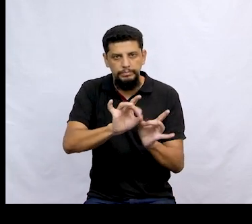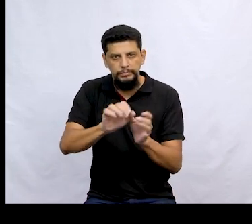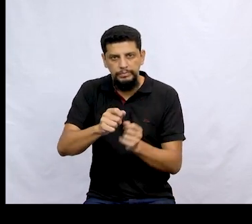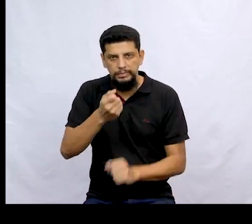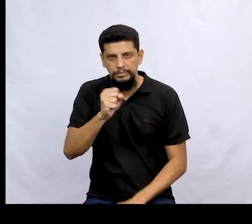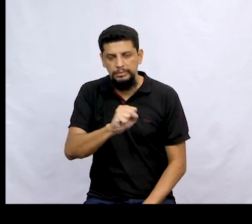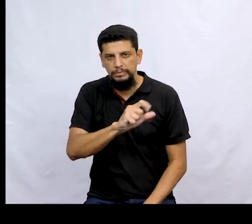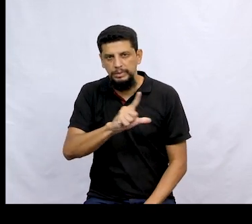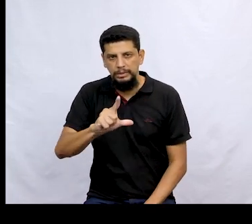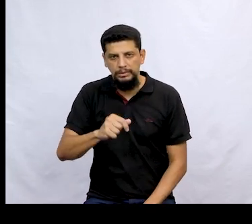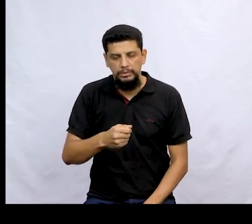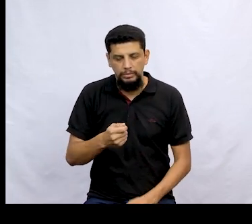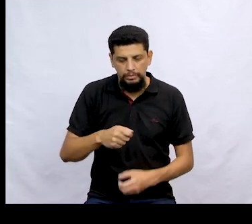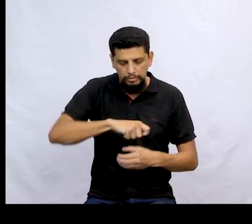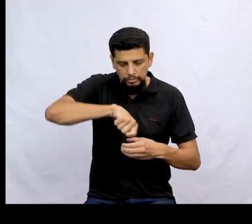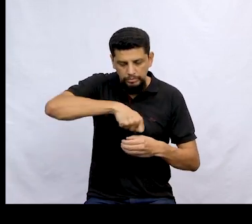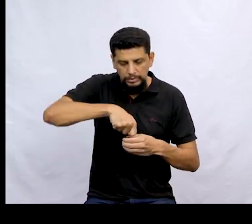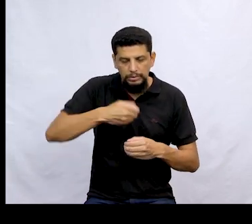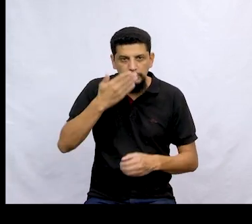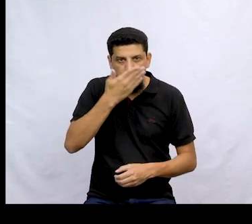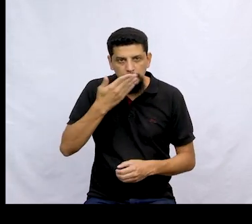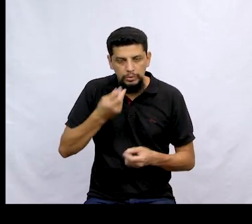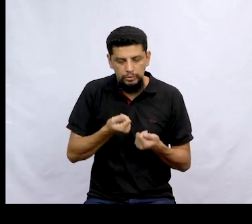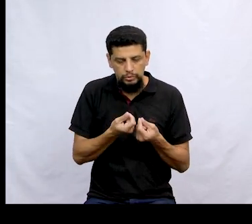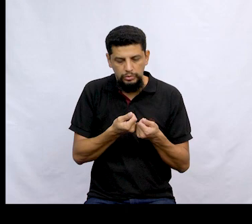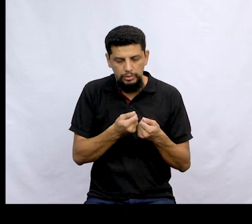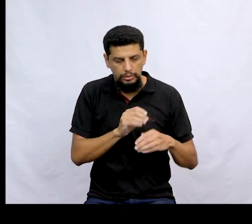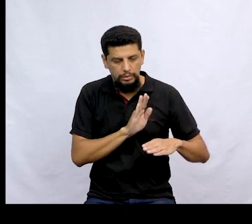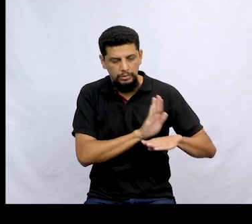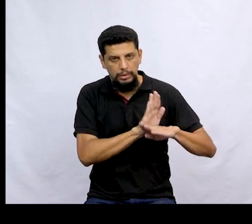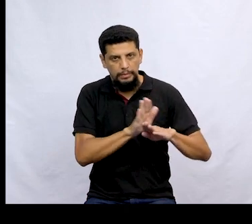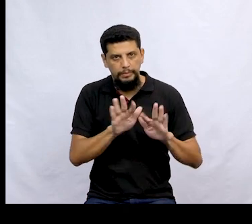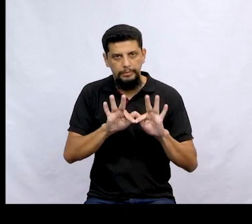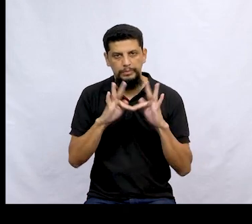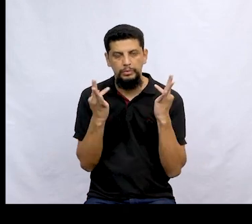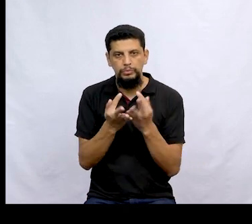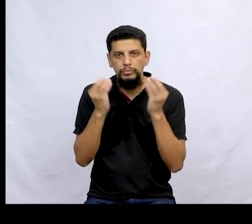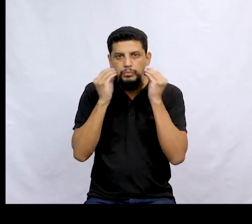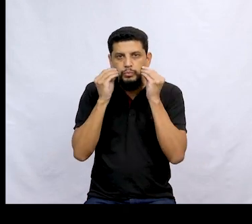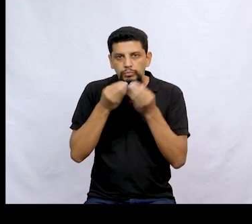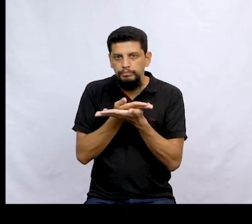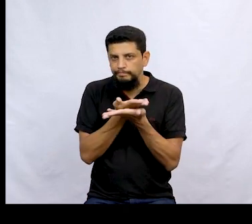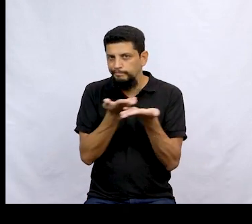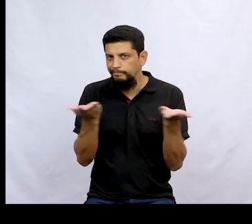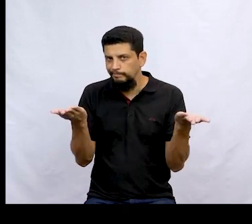salgados. E o dinheiro para guardar e ajudar a minha família. Um beijo.